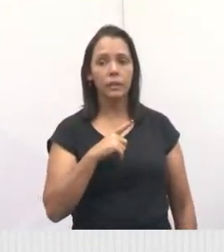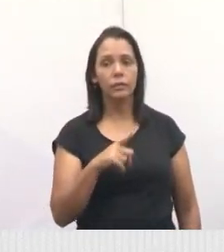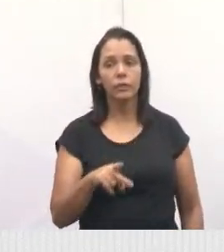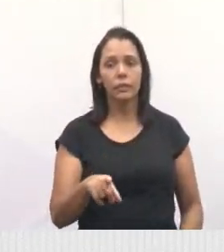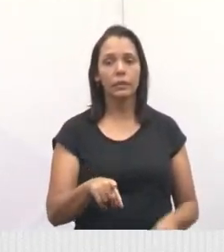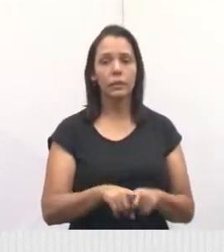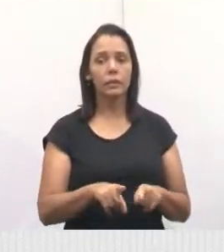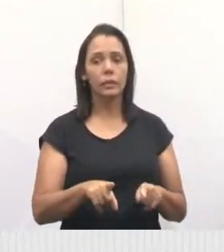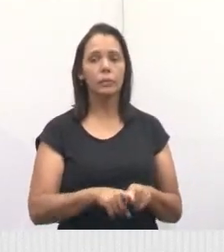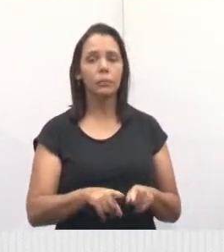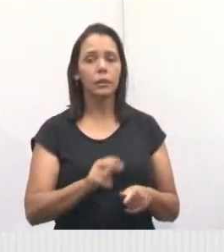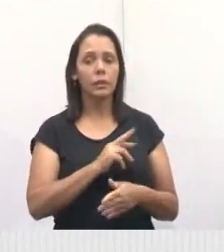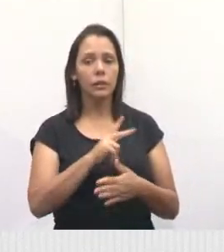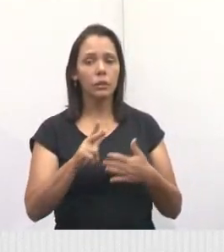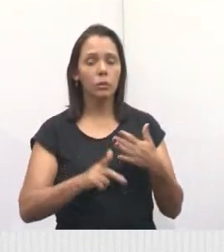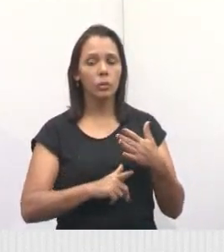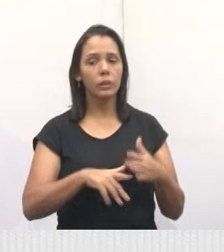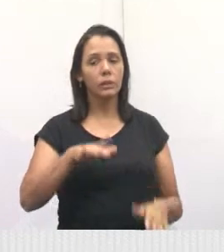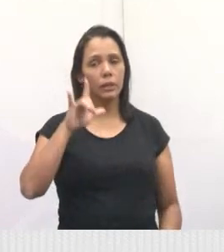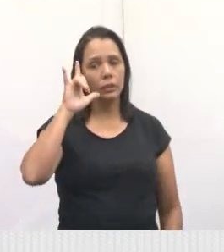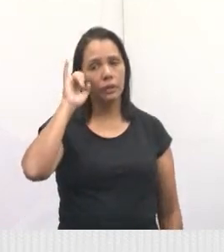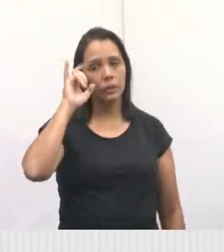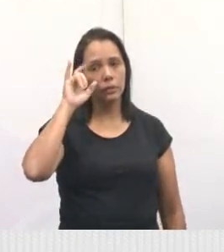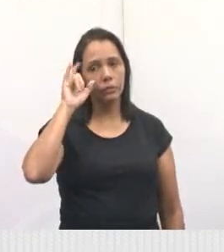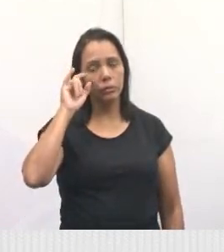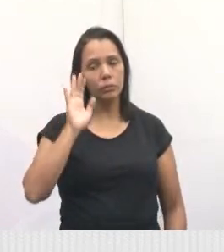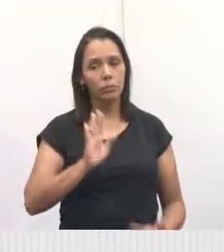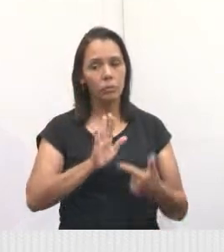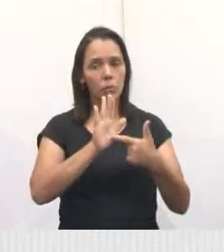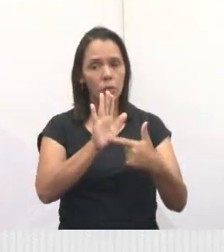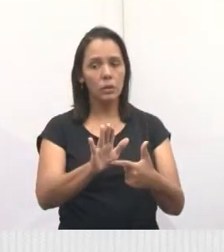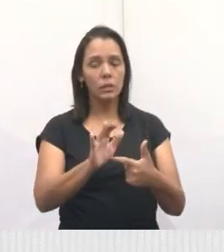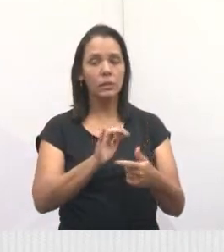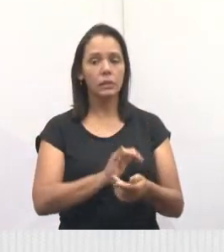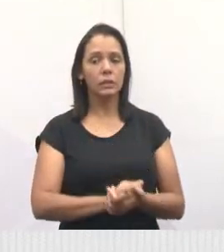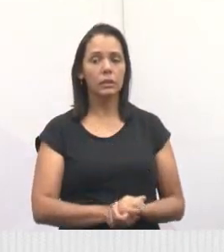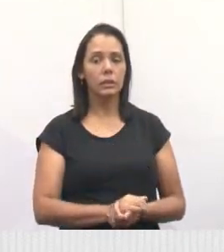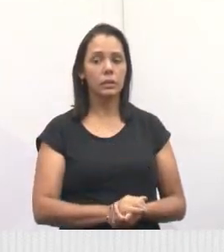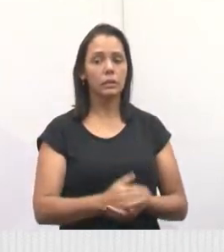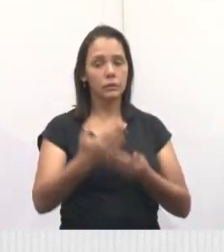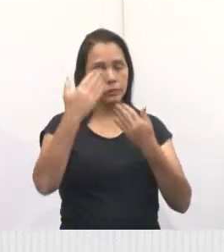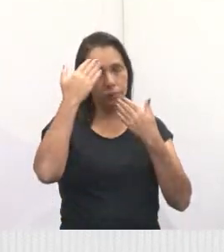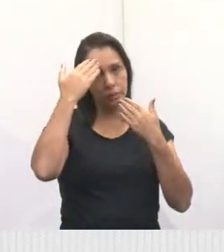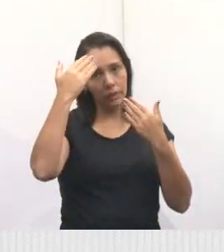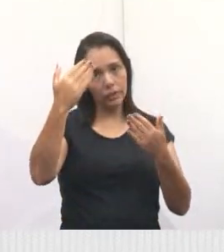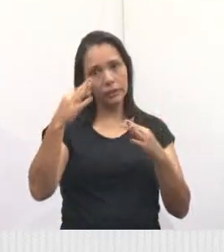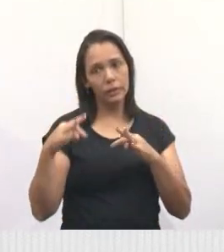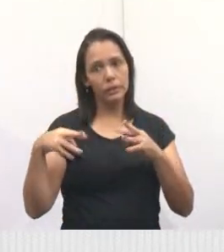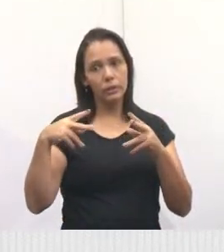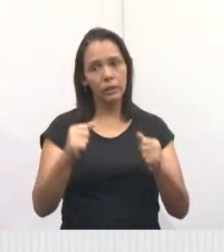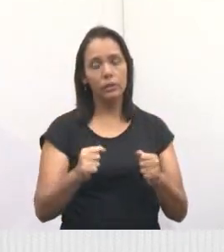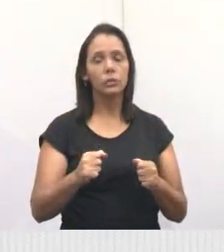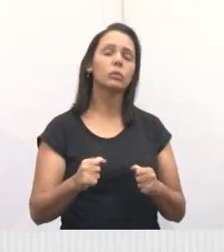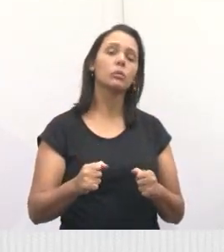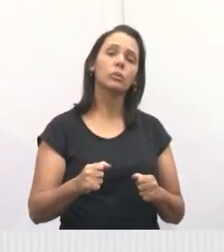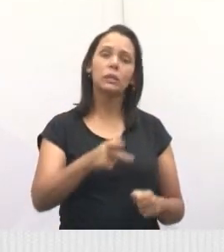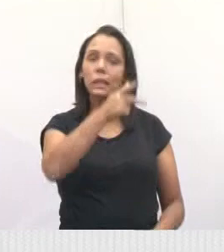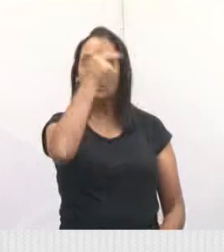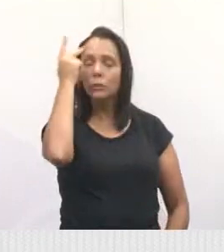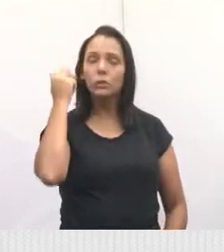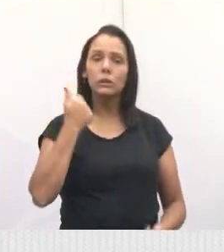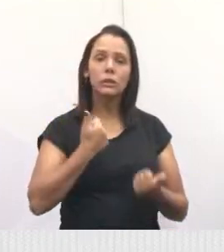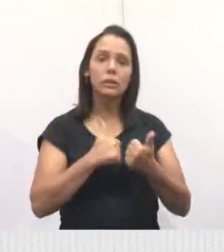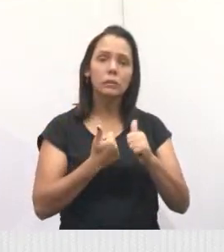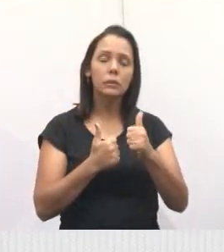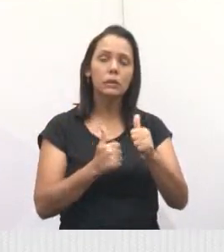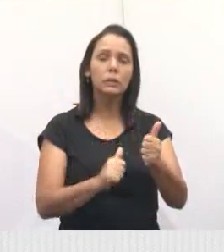Quem quiser, entra nas minhas redes sociais, no meu Instagram, que tem lá o resgate da coruja. Eu gostaria de agradecer todos os meus seguidores, todas as